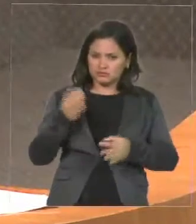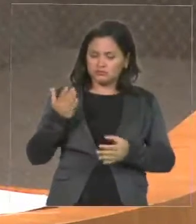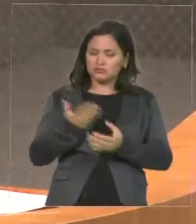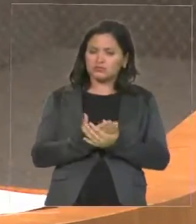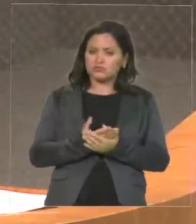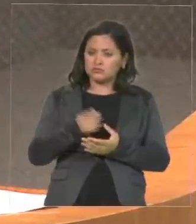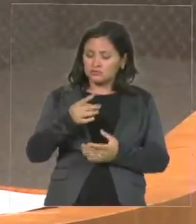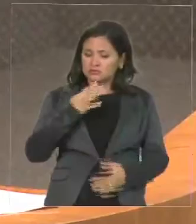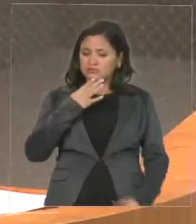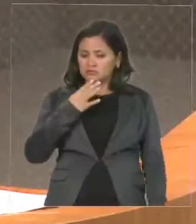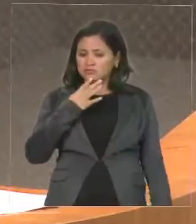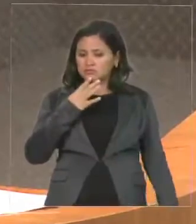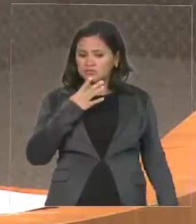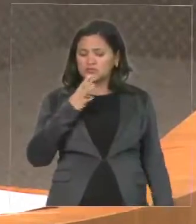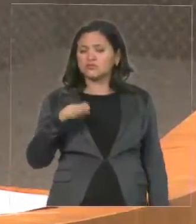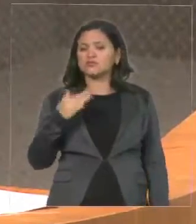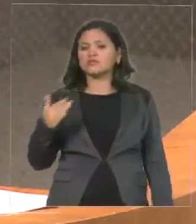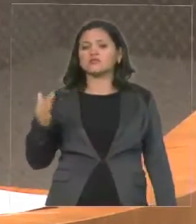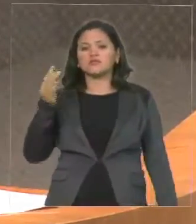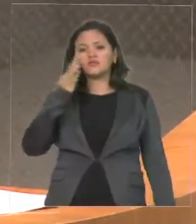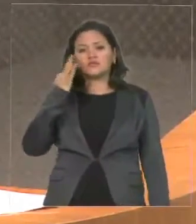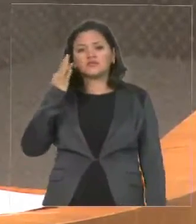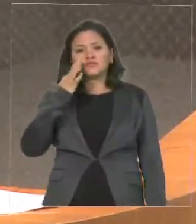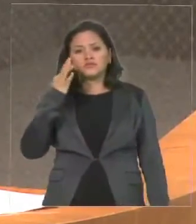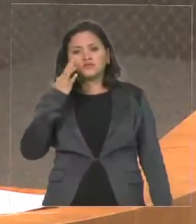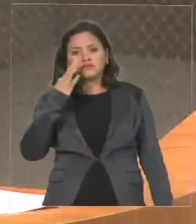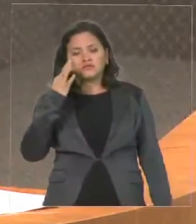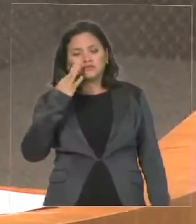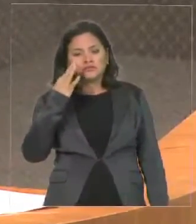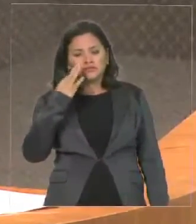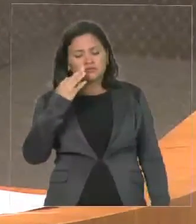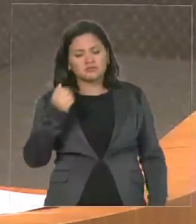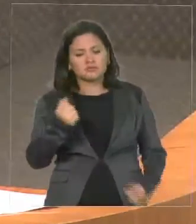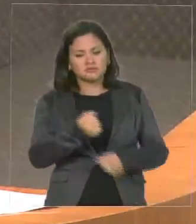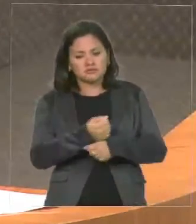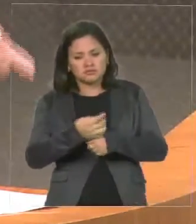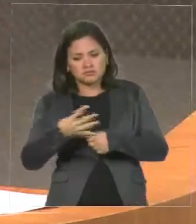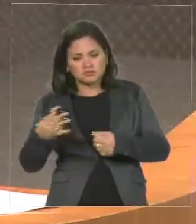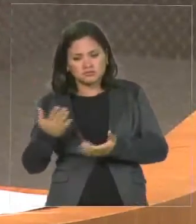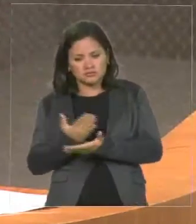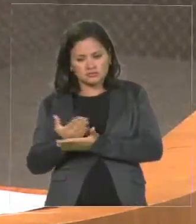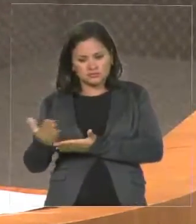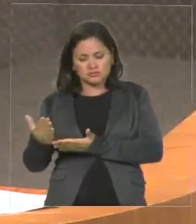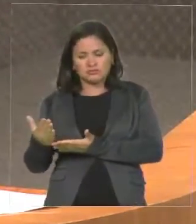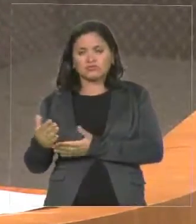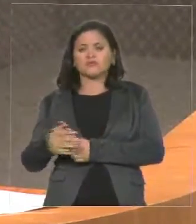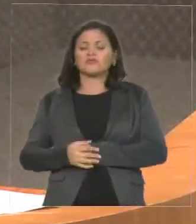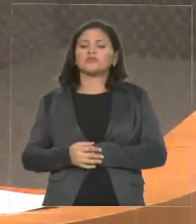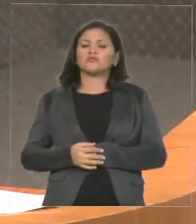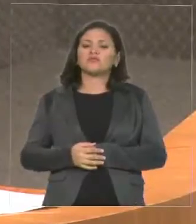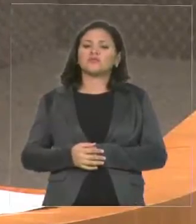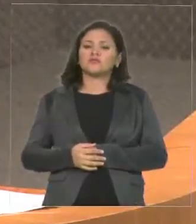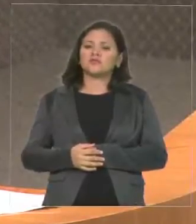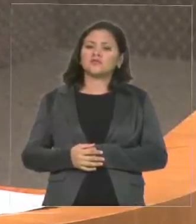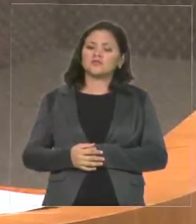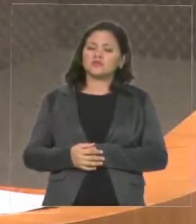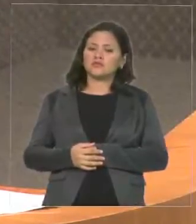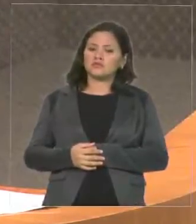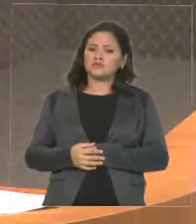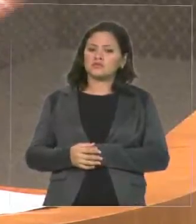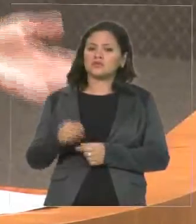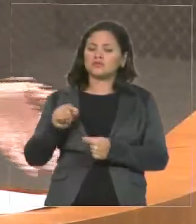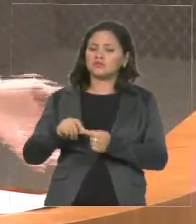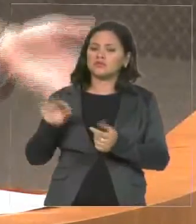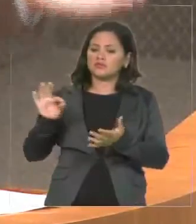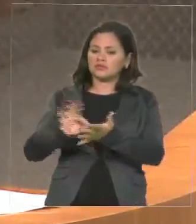quando o governo Flavidino entrou, fez um concurso para que fossem contratadas OSCIPs e OS, e foram contratadas muitas das que